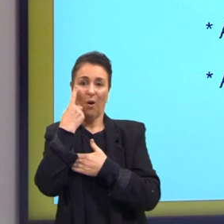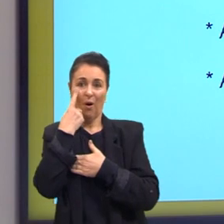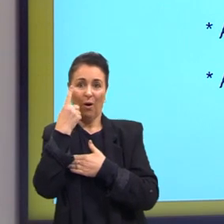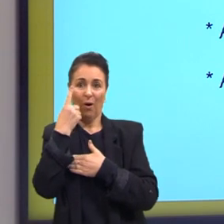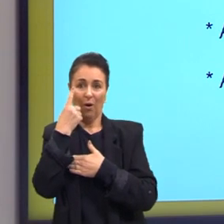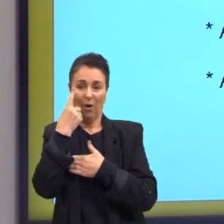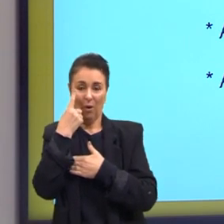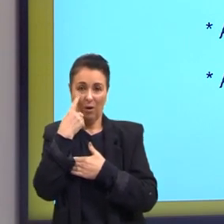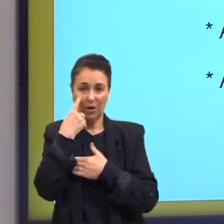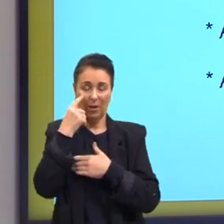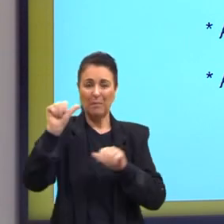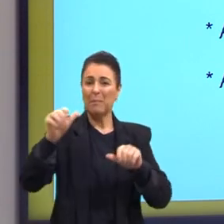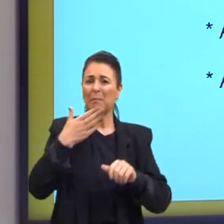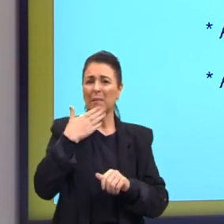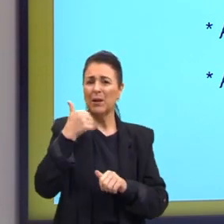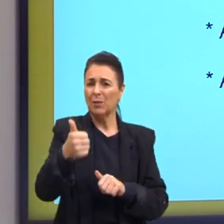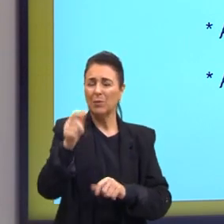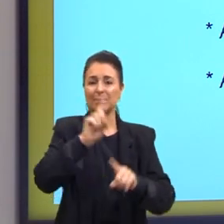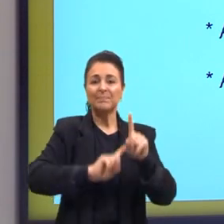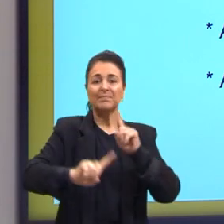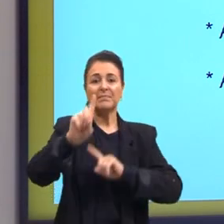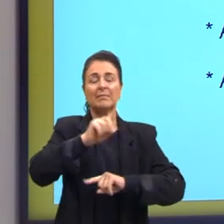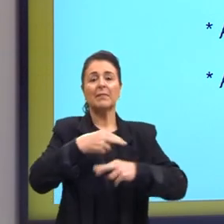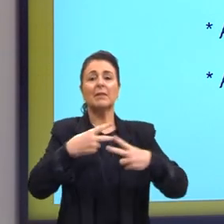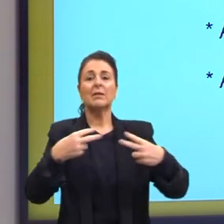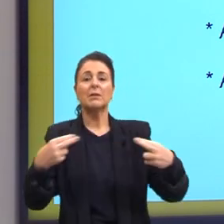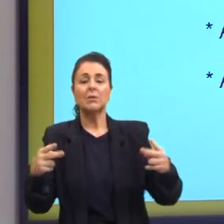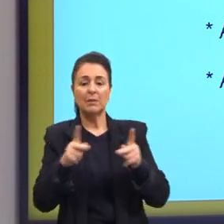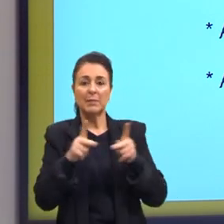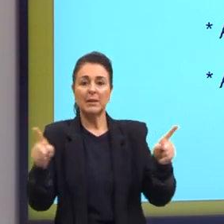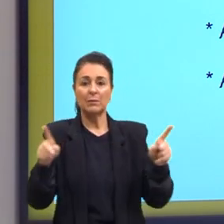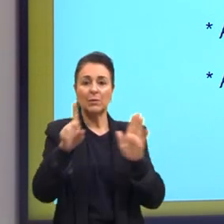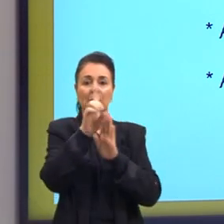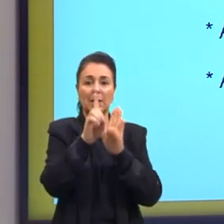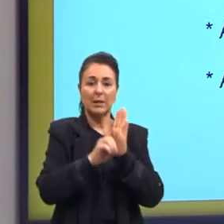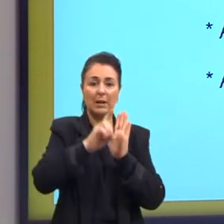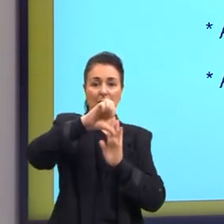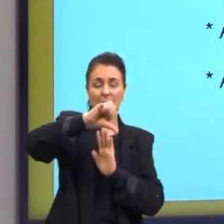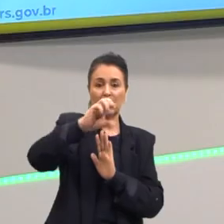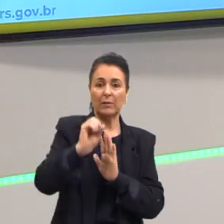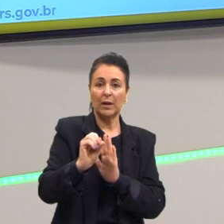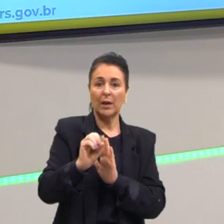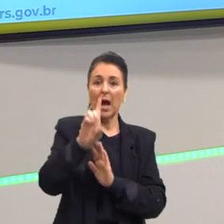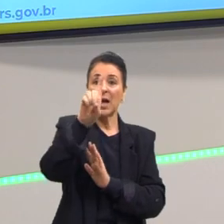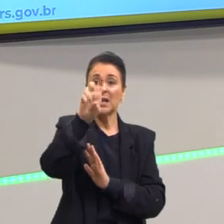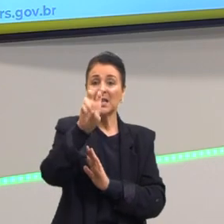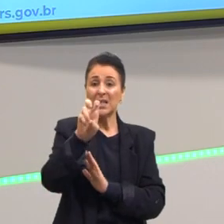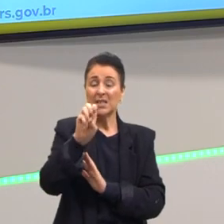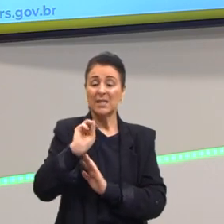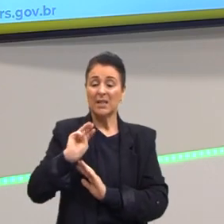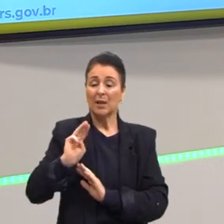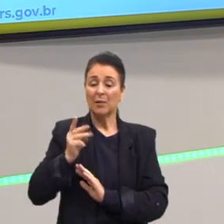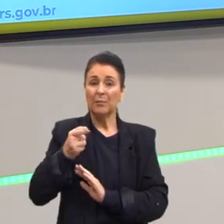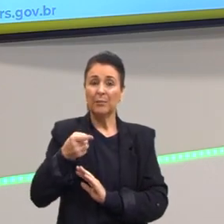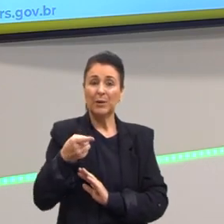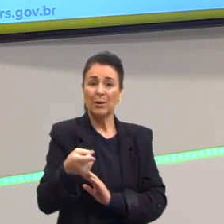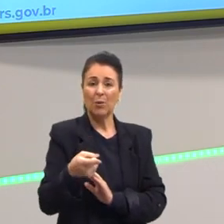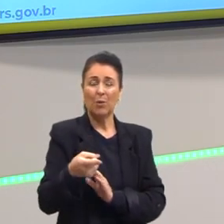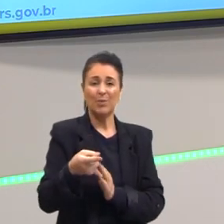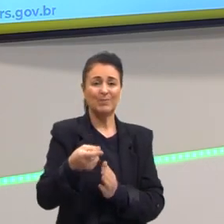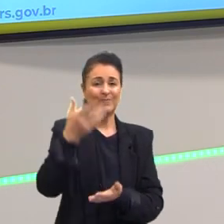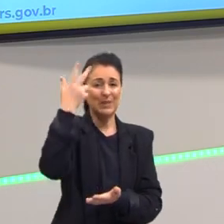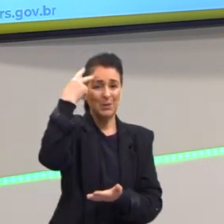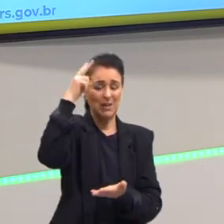Apesar de algumas melhoras, mas nós temos aqui, nesse período da década de 90, ainda 15 milhões de analfabetos e uma assustadora desigualdade